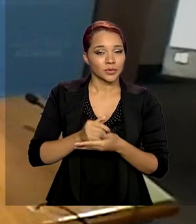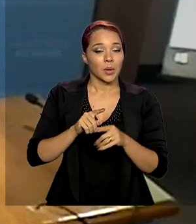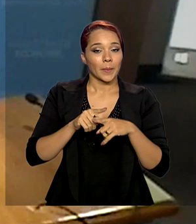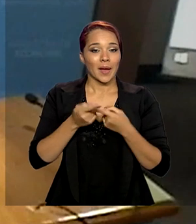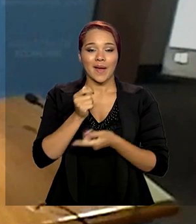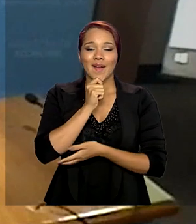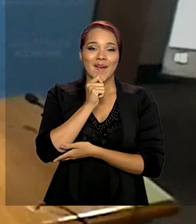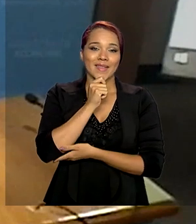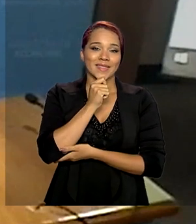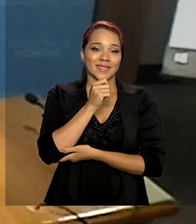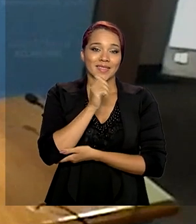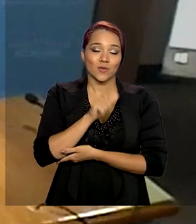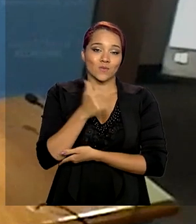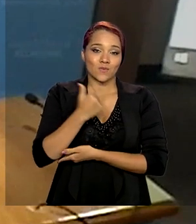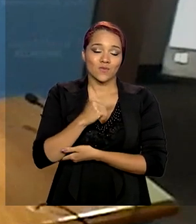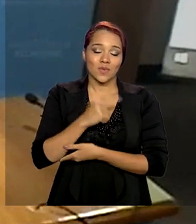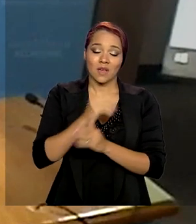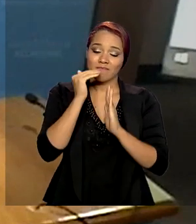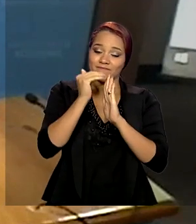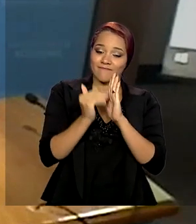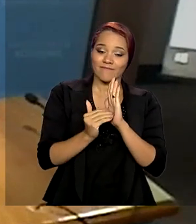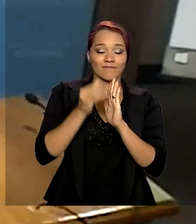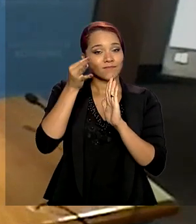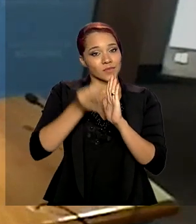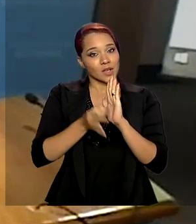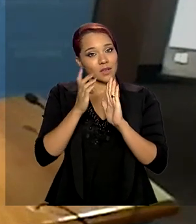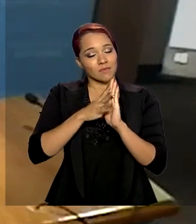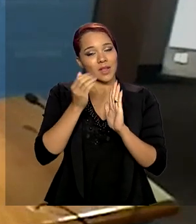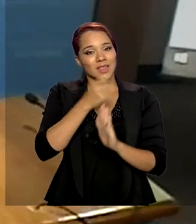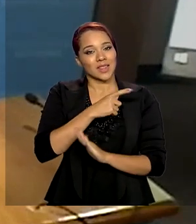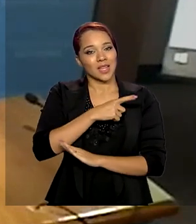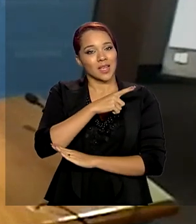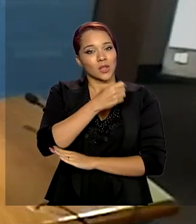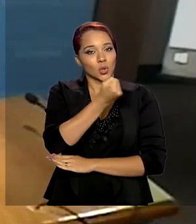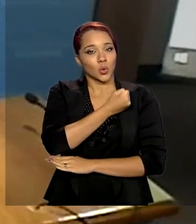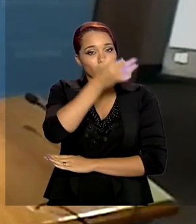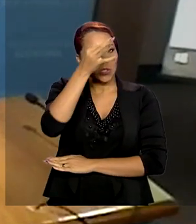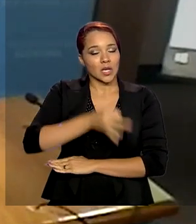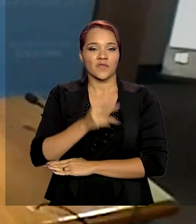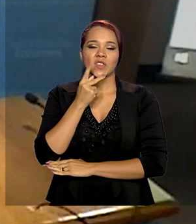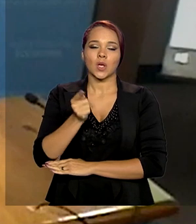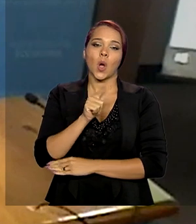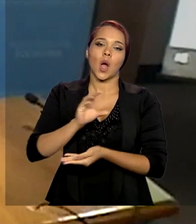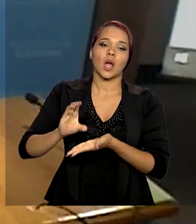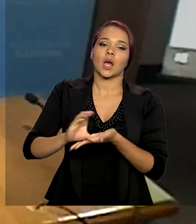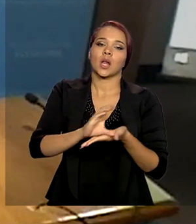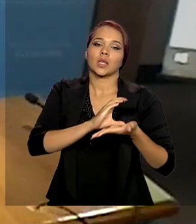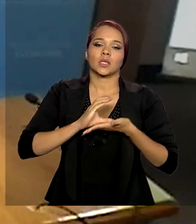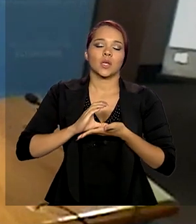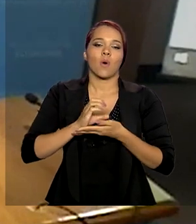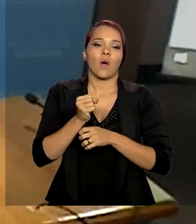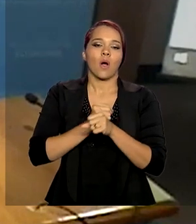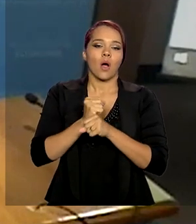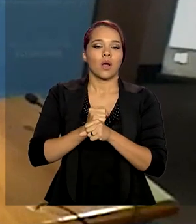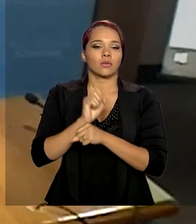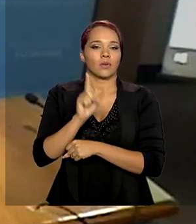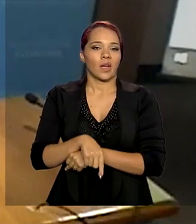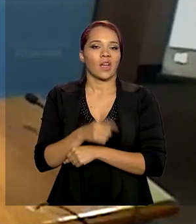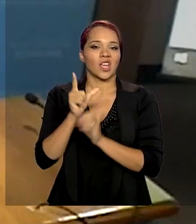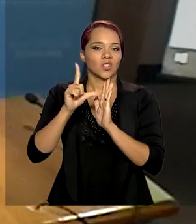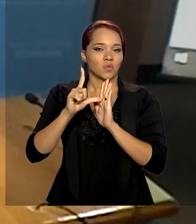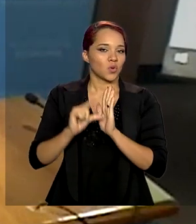ainda não temos elementos para travar um número e dizer que a arrecadação deste ano vai ser